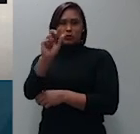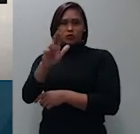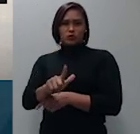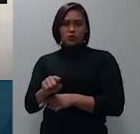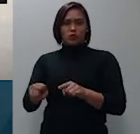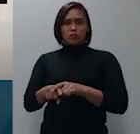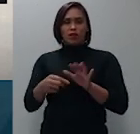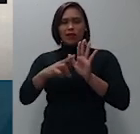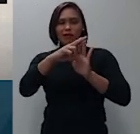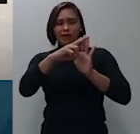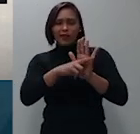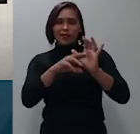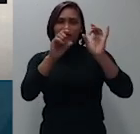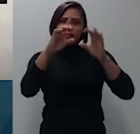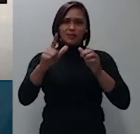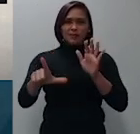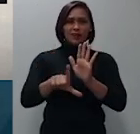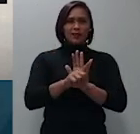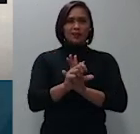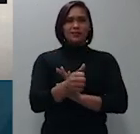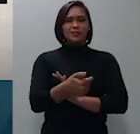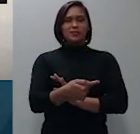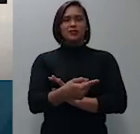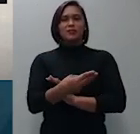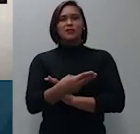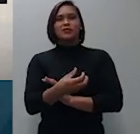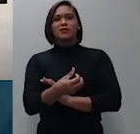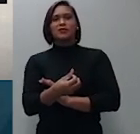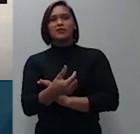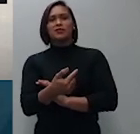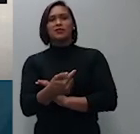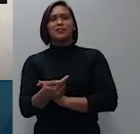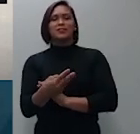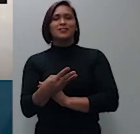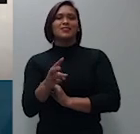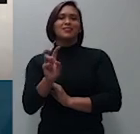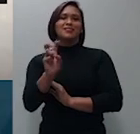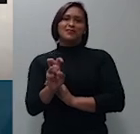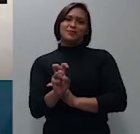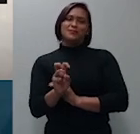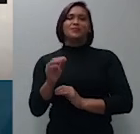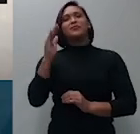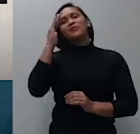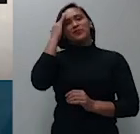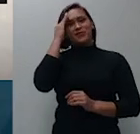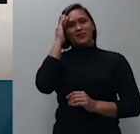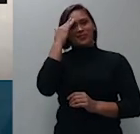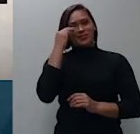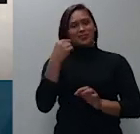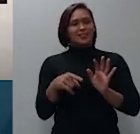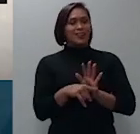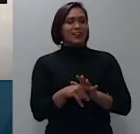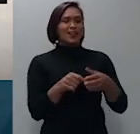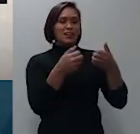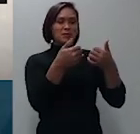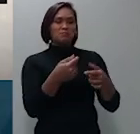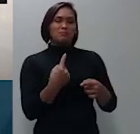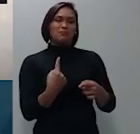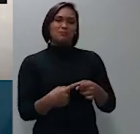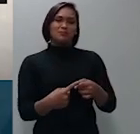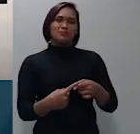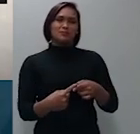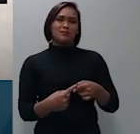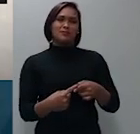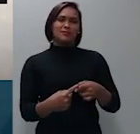.357 de 85 a melhor interpretação a ser dada quando o cheque